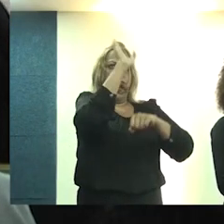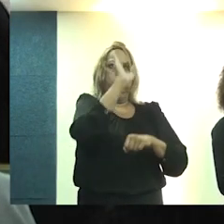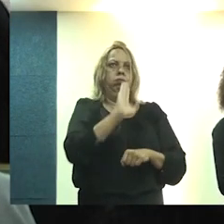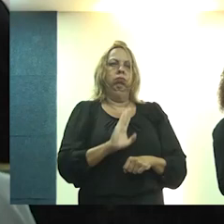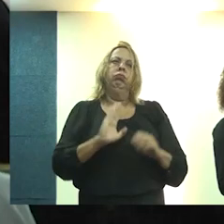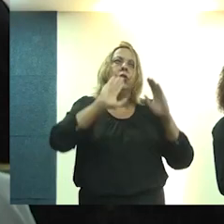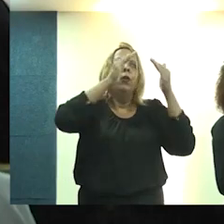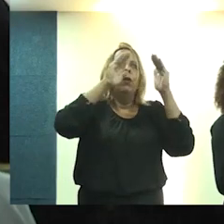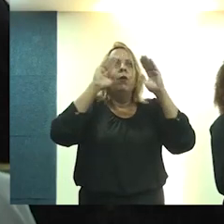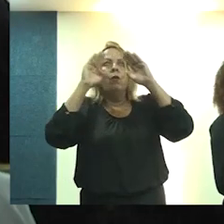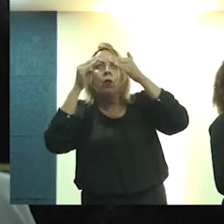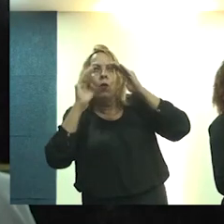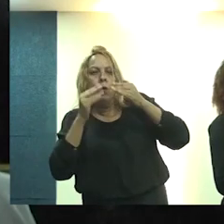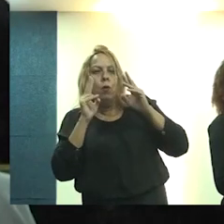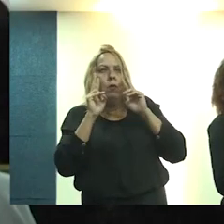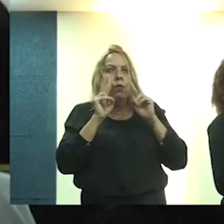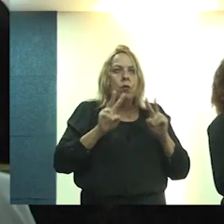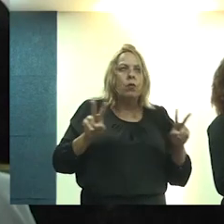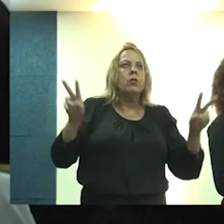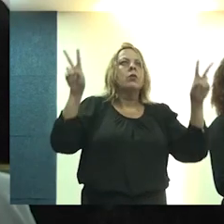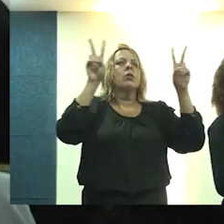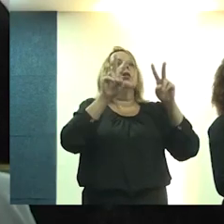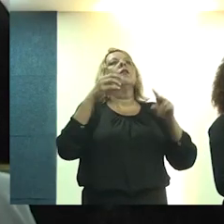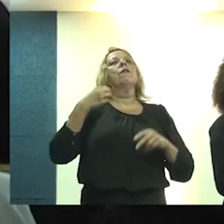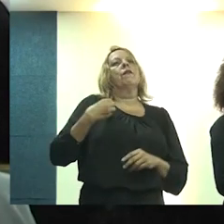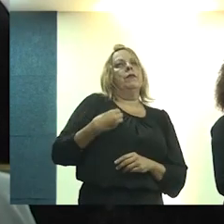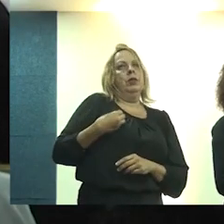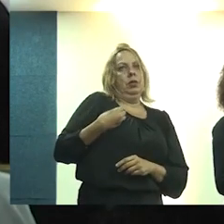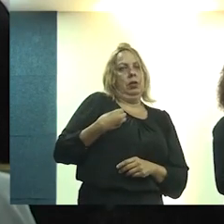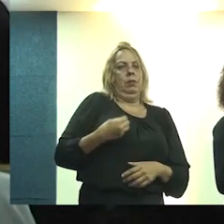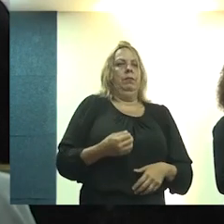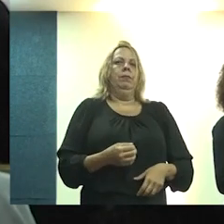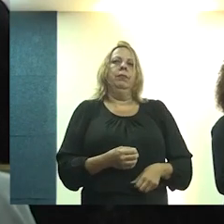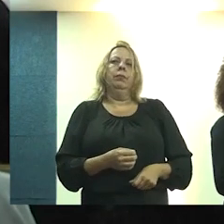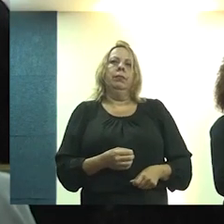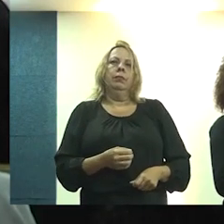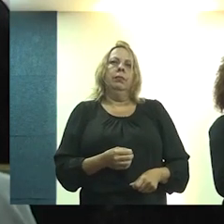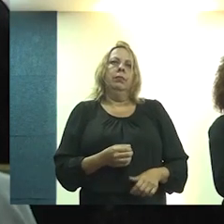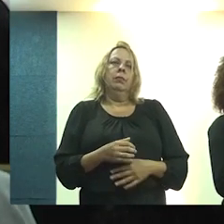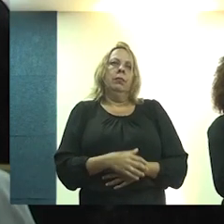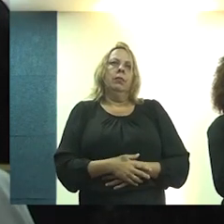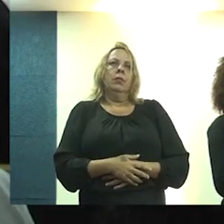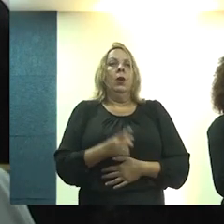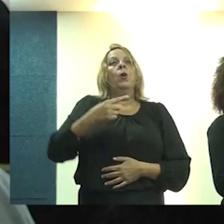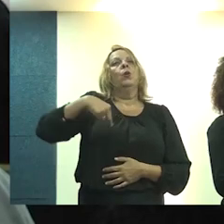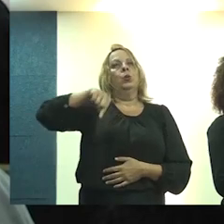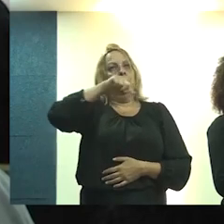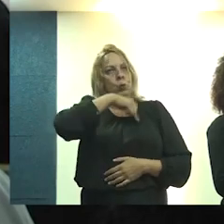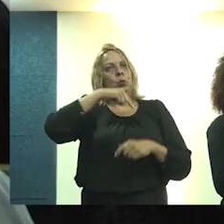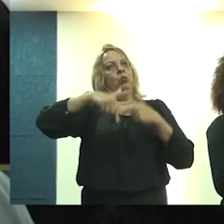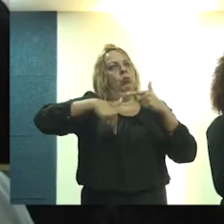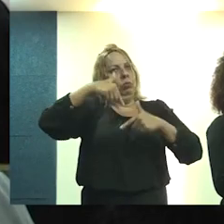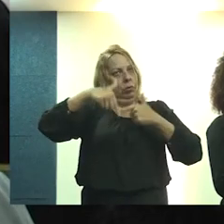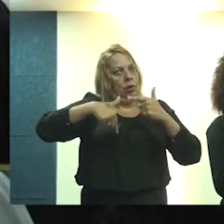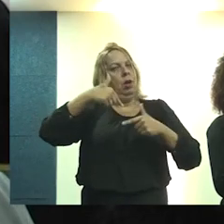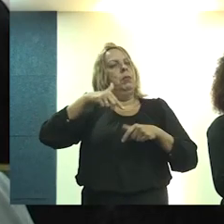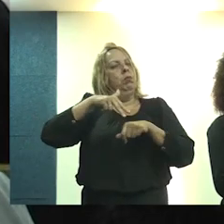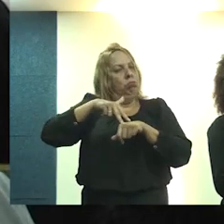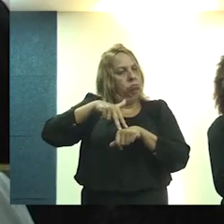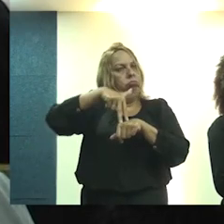priorizando olhar para os lugares de vida. E, com o nosso trabalho, com a nossa disposição,